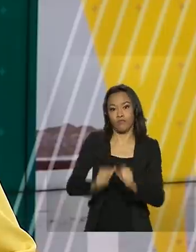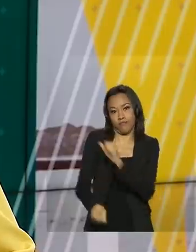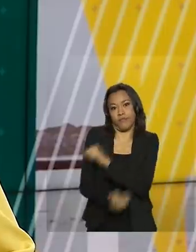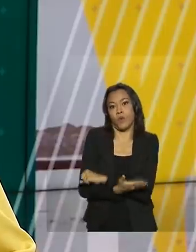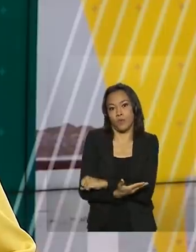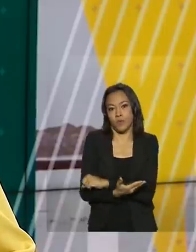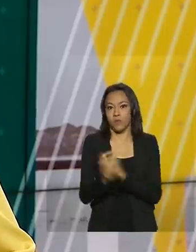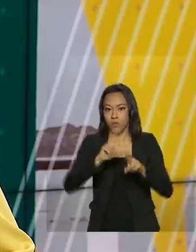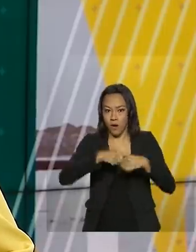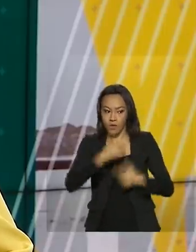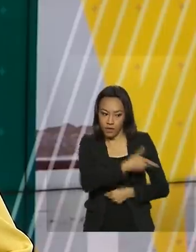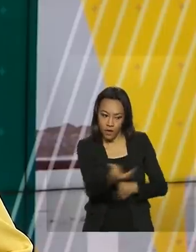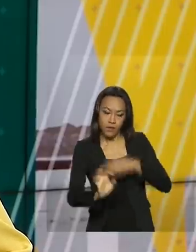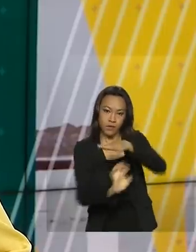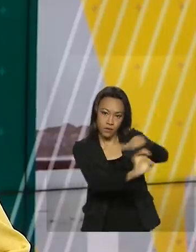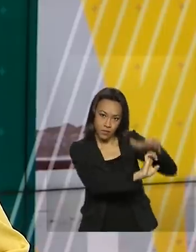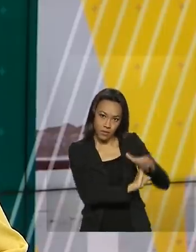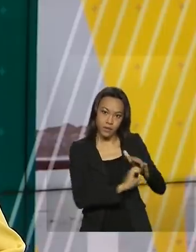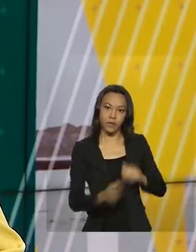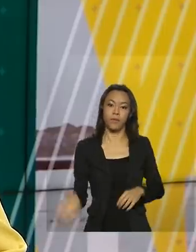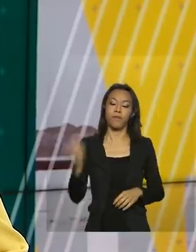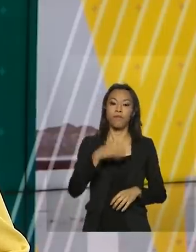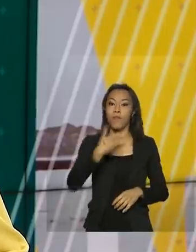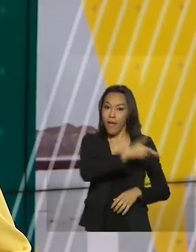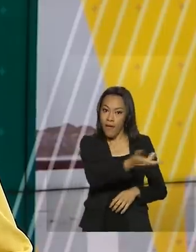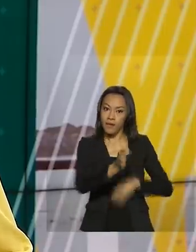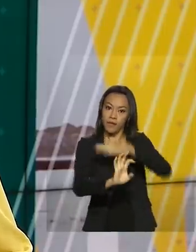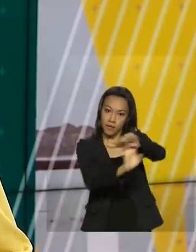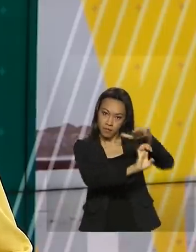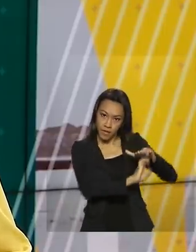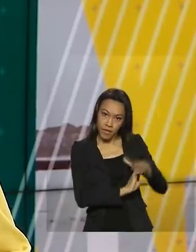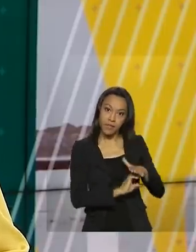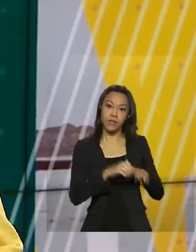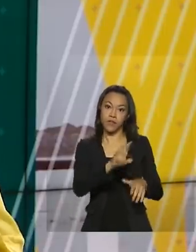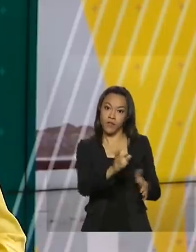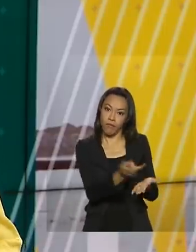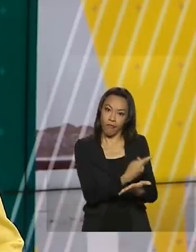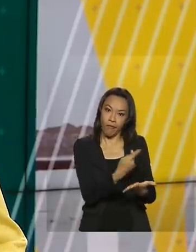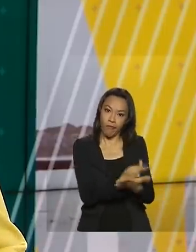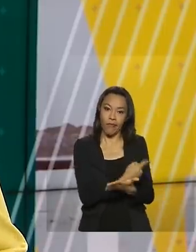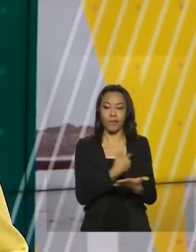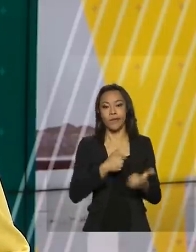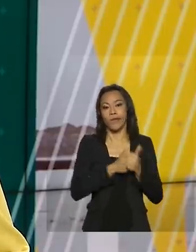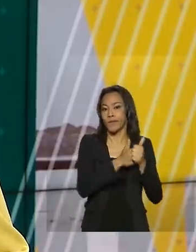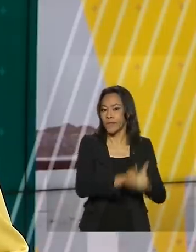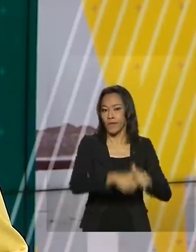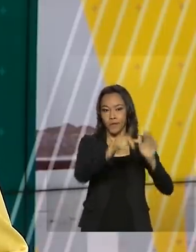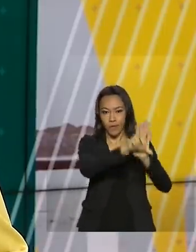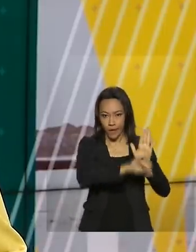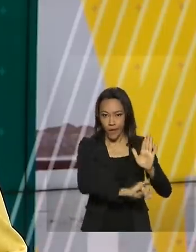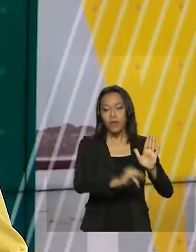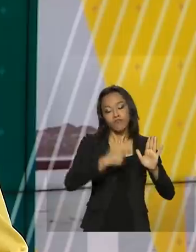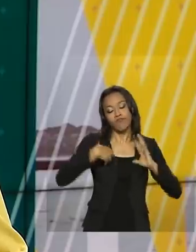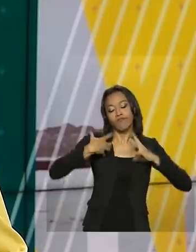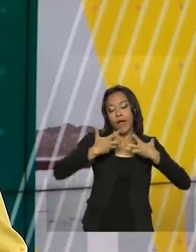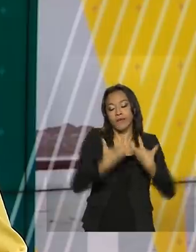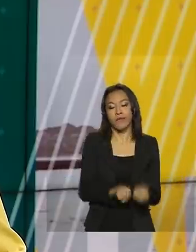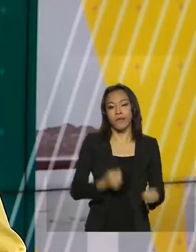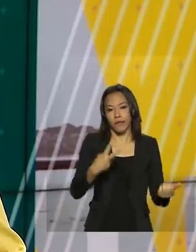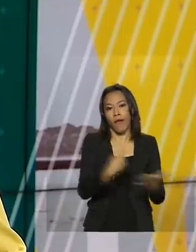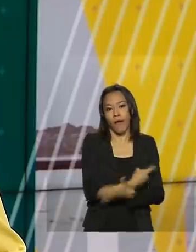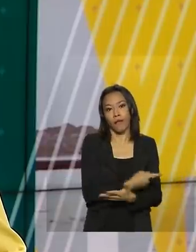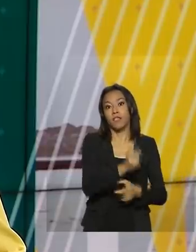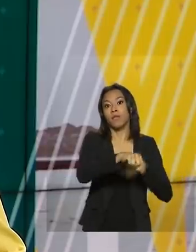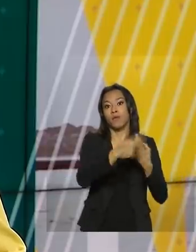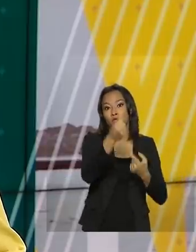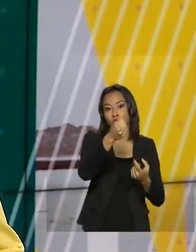Nos acordos de leniência, as empresas que cometeram irregularidades concordam em assumir a culpa e fazer a devolução